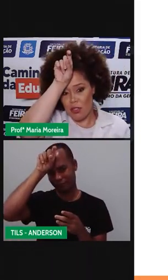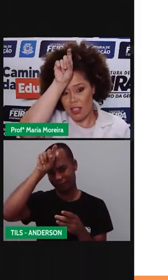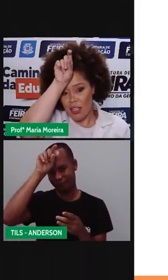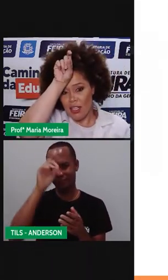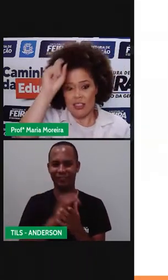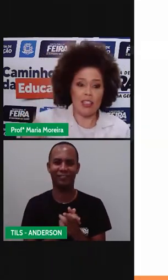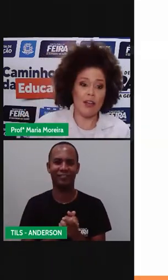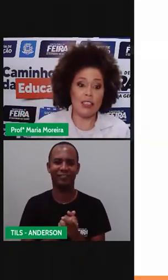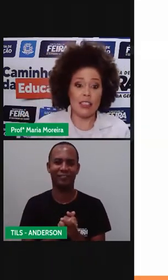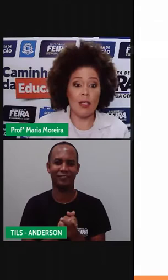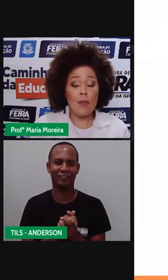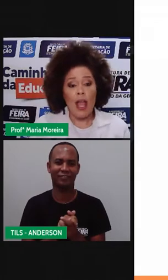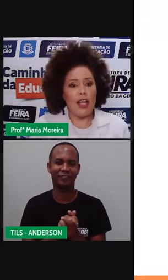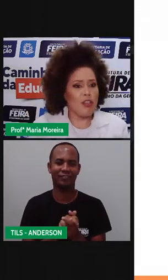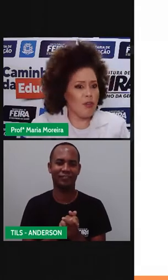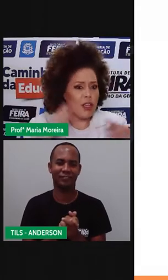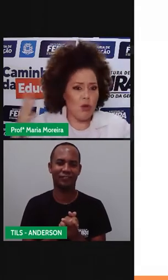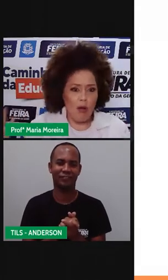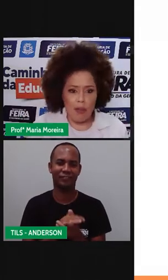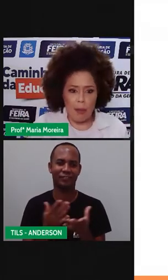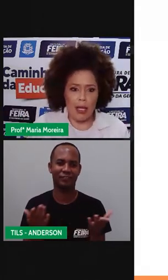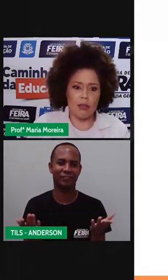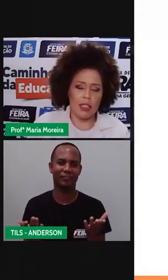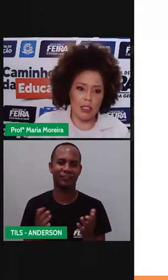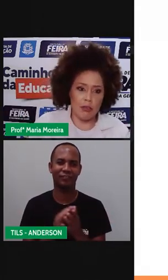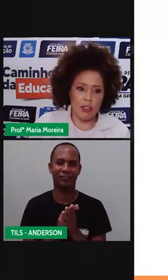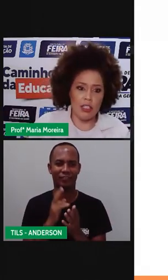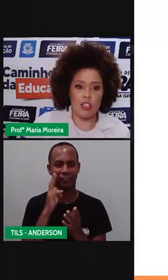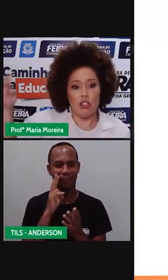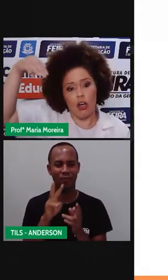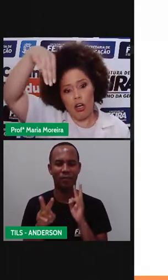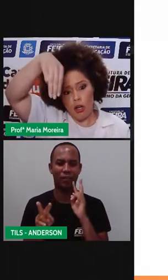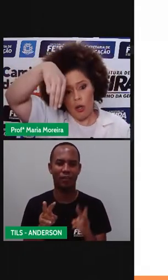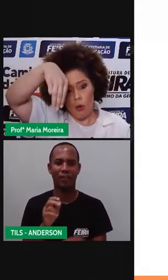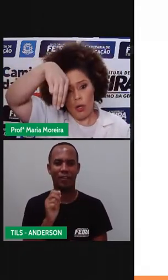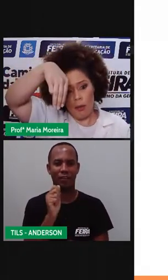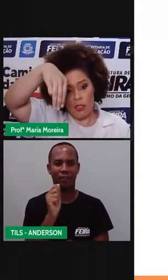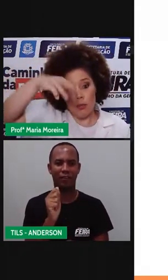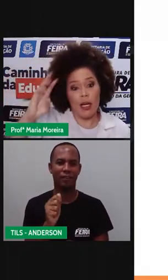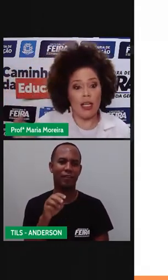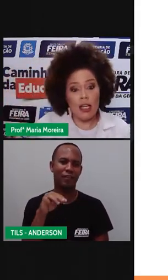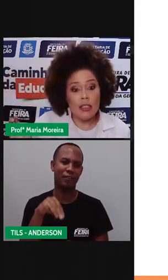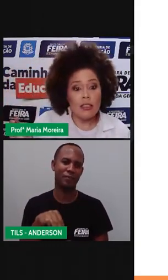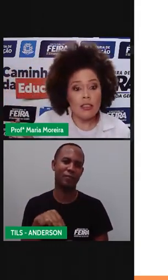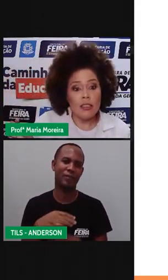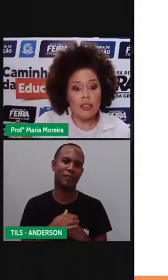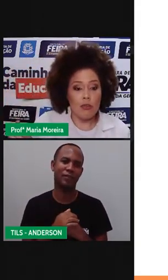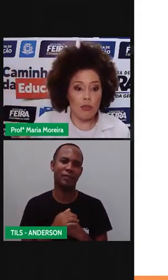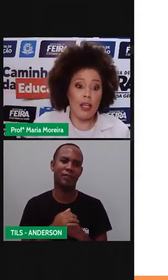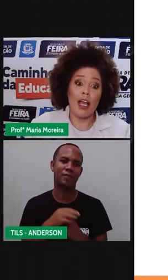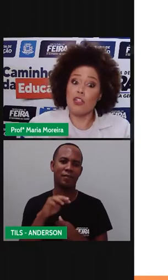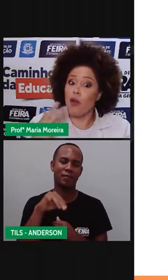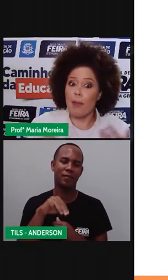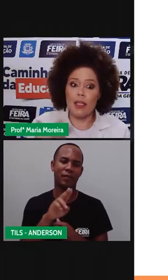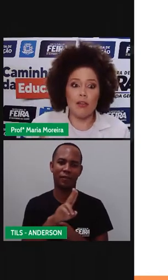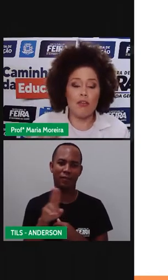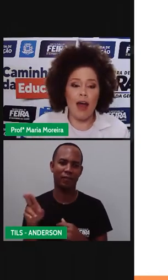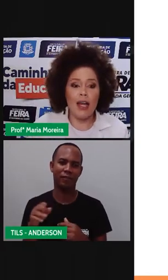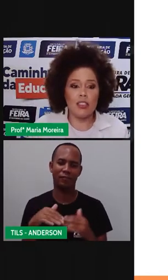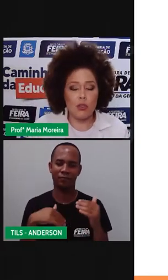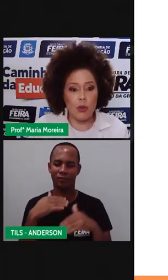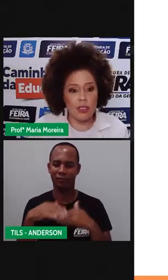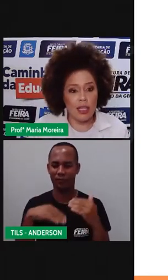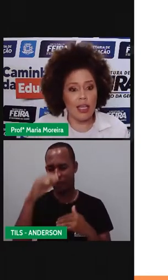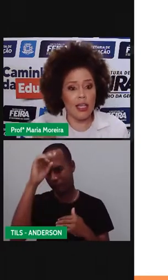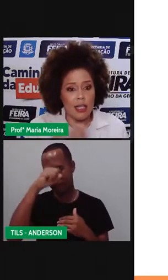egípcios são assim. A gente fez o alfabeto aqui, não foi isso? A gente, ó, o M de Maria. E aí, foi aprendendo